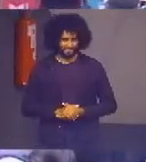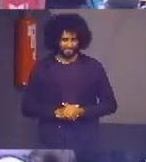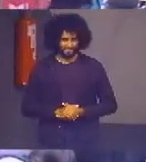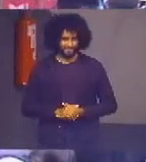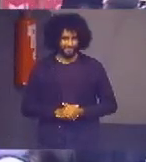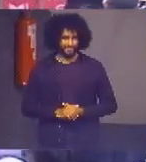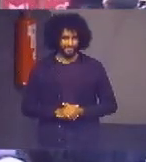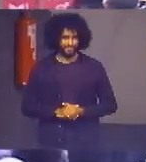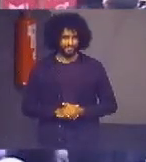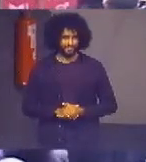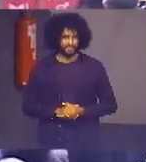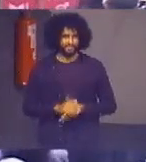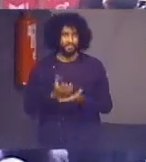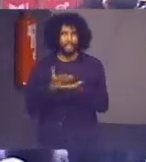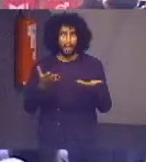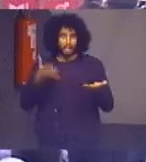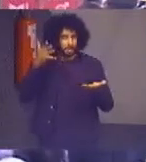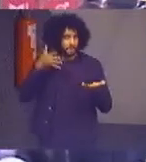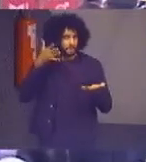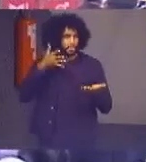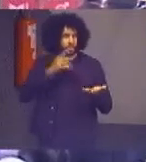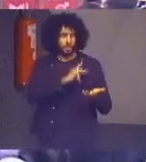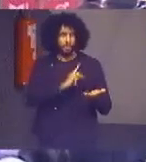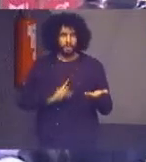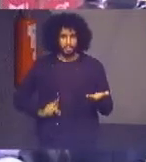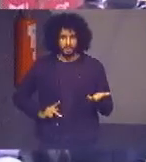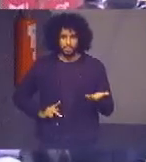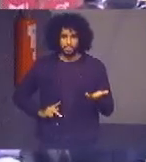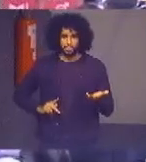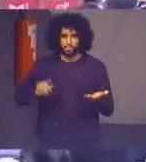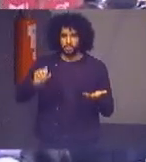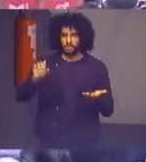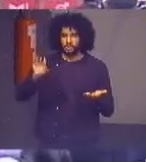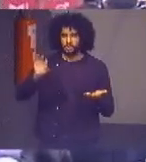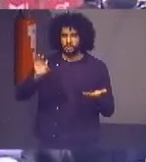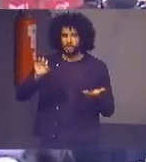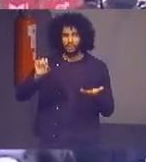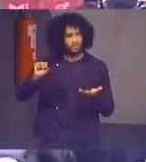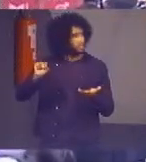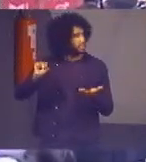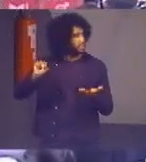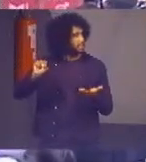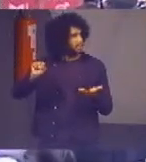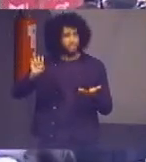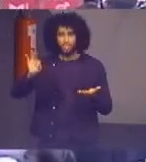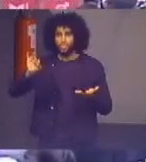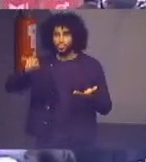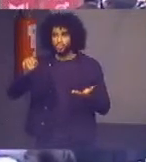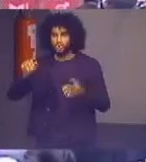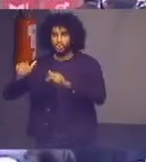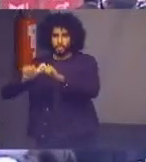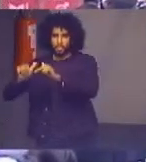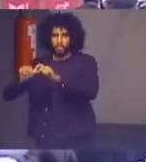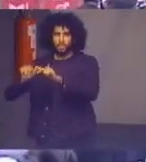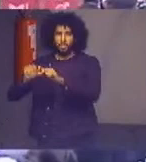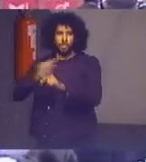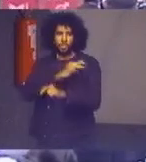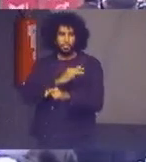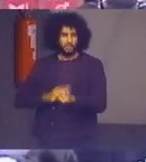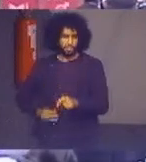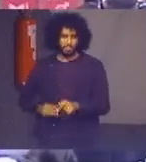fará uso da palavra o senhor presidente do tribunal superior do trabalho e do conselho superior da justiça do trabalho ministro Brito Pereira